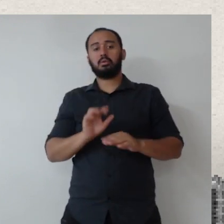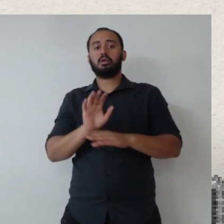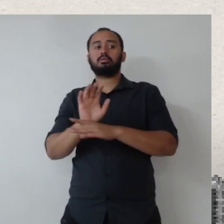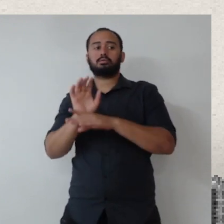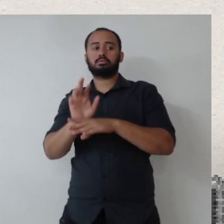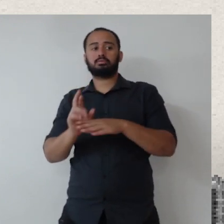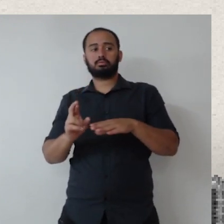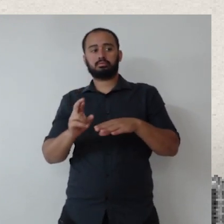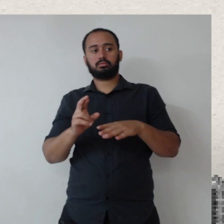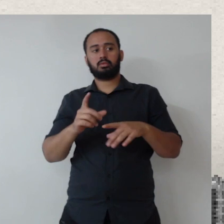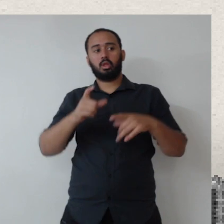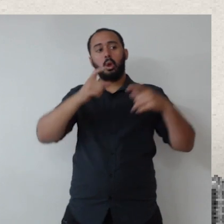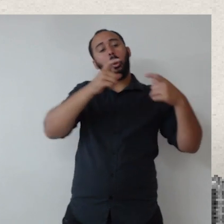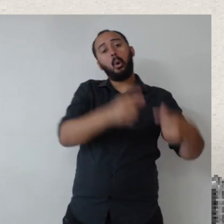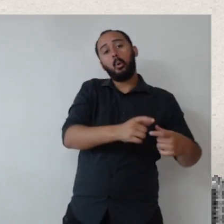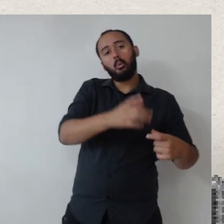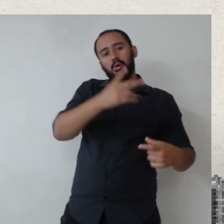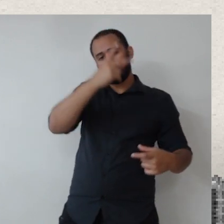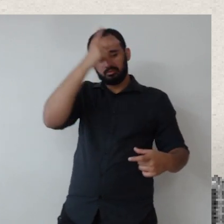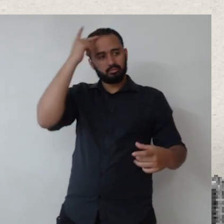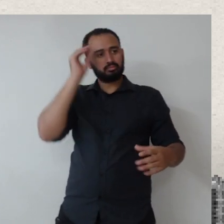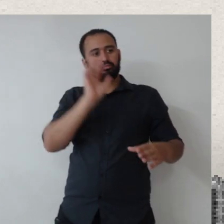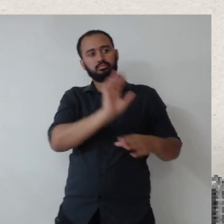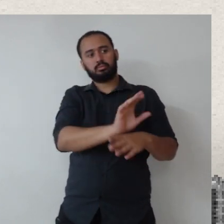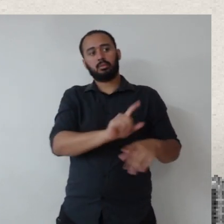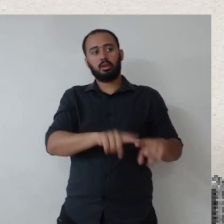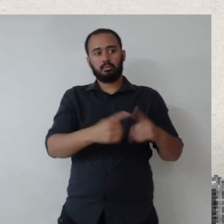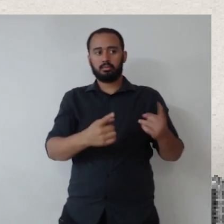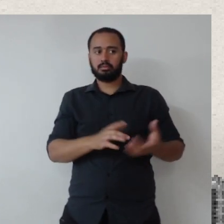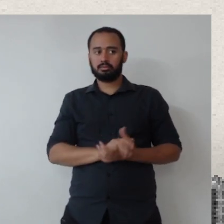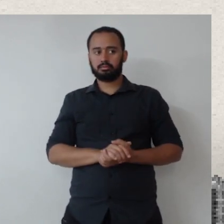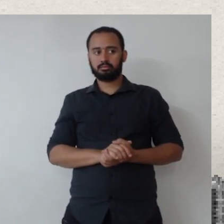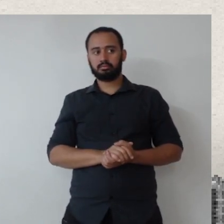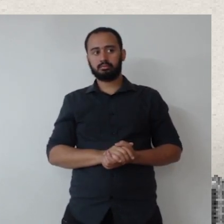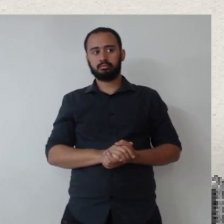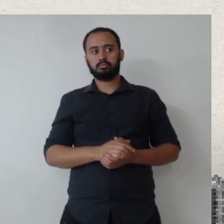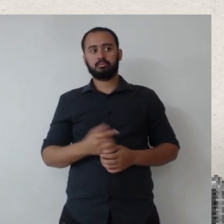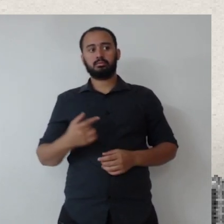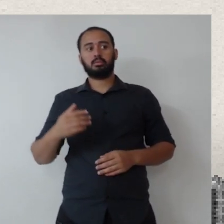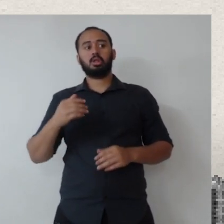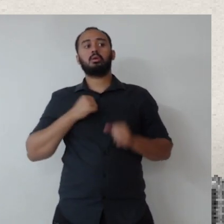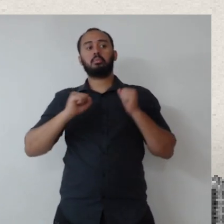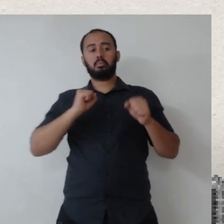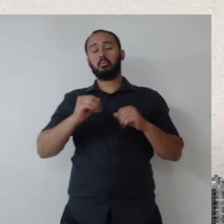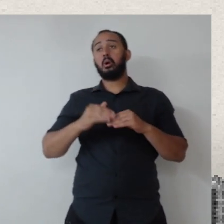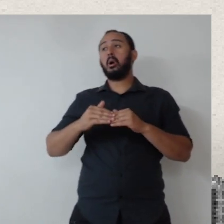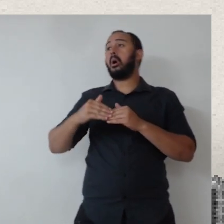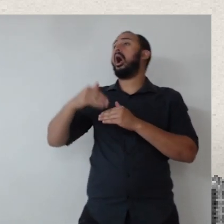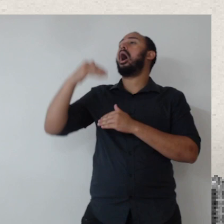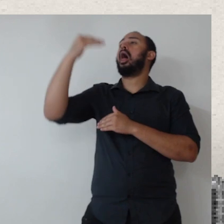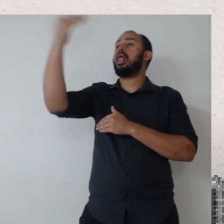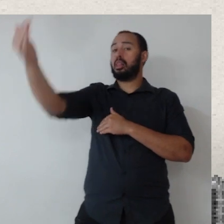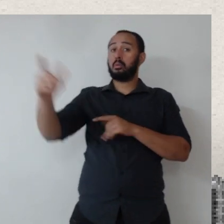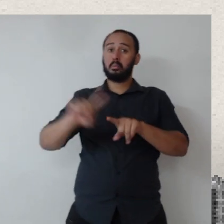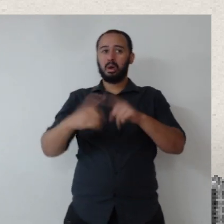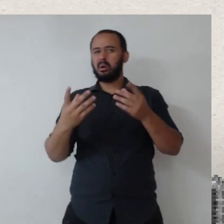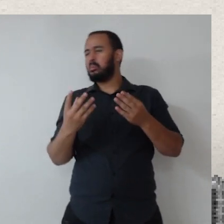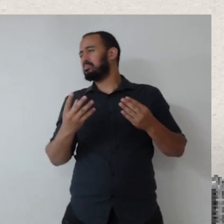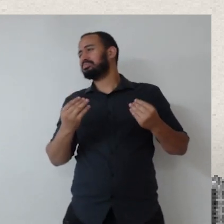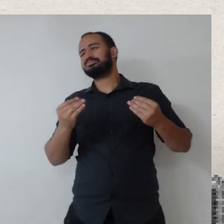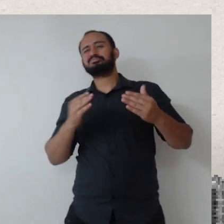do centro, que é onde a gente fica. Mas não necessariamente no nosso quarteirão. Então, assim, a gente pode ir um pouco além, mas não muito, né?